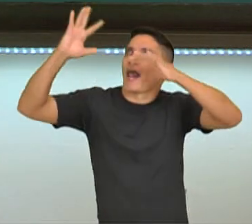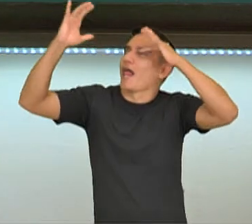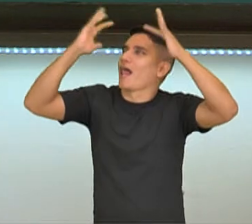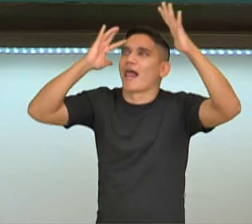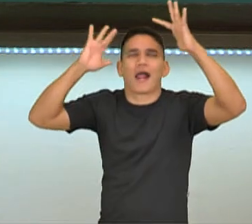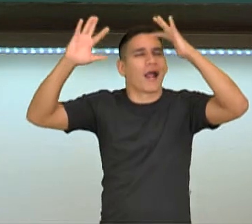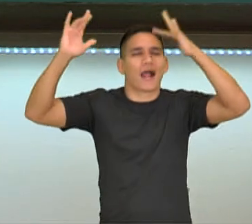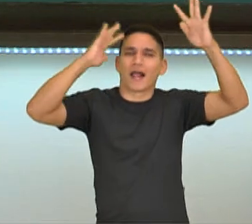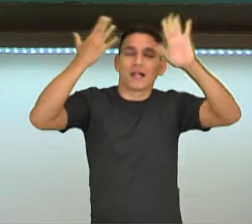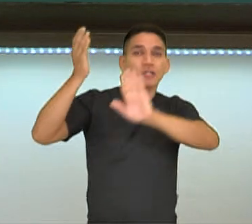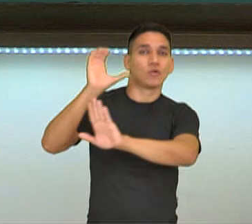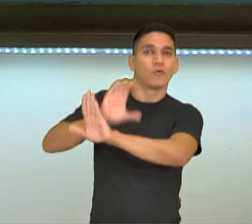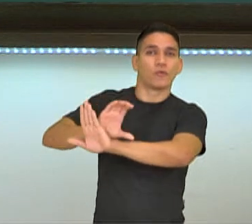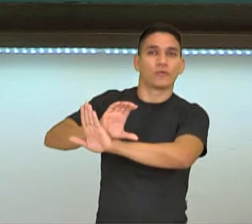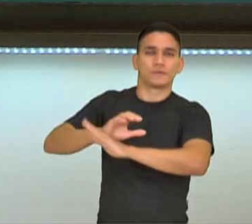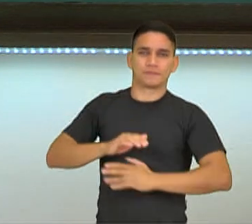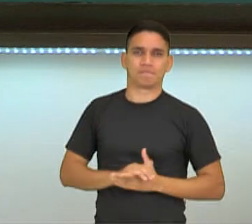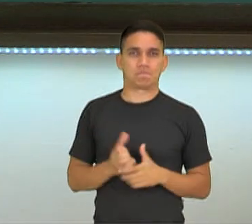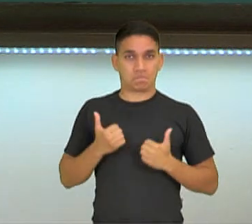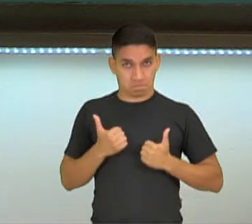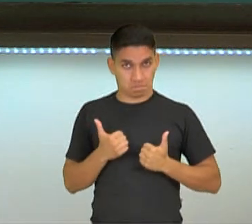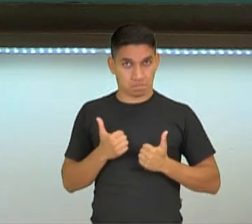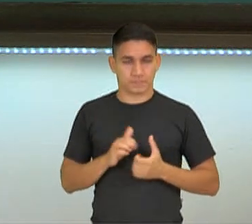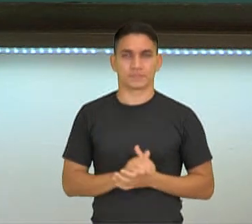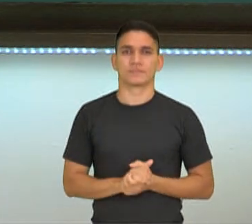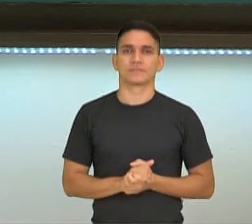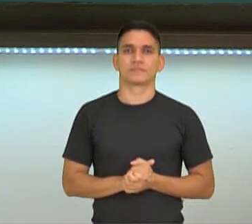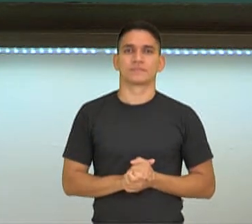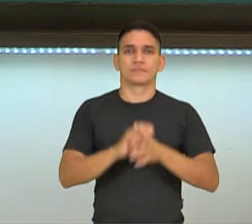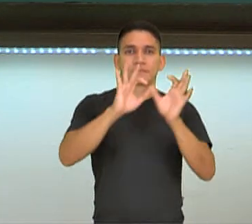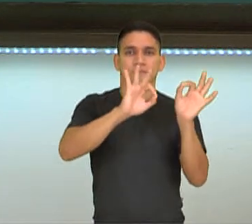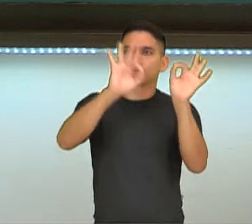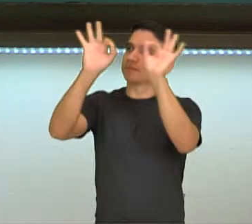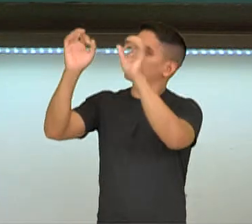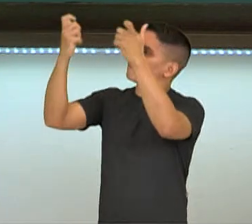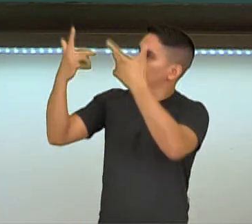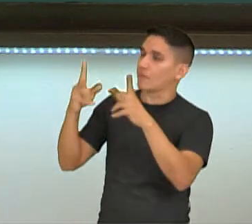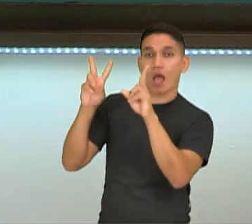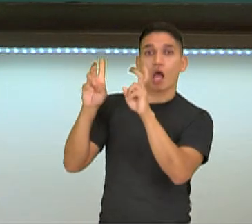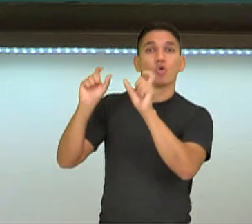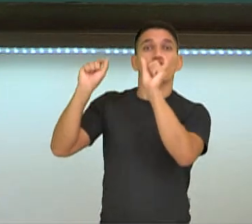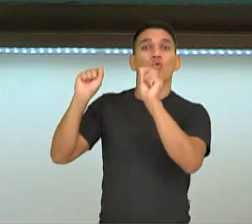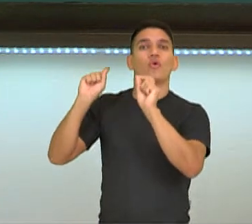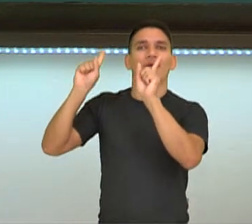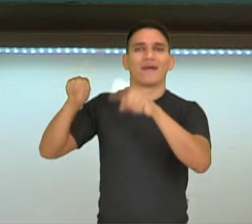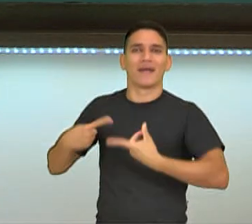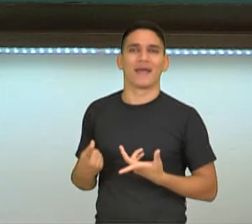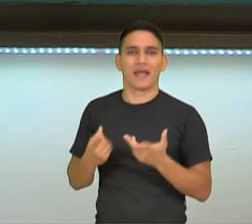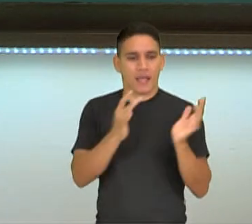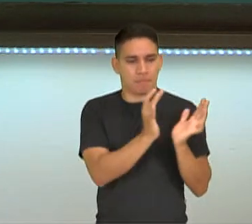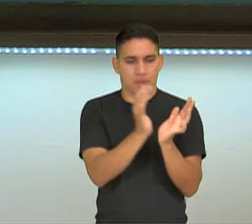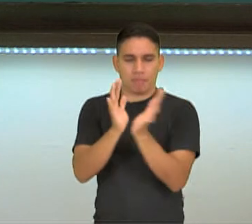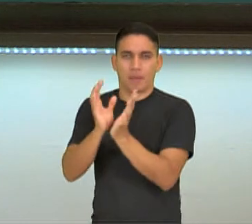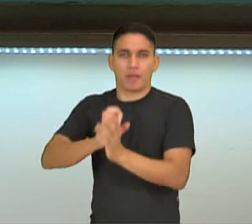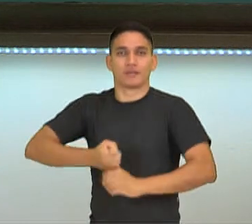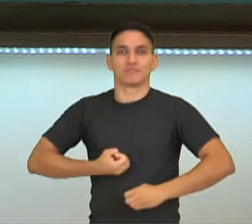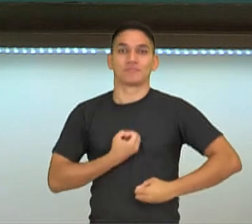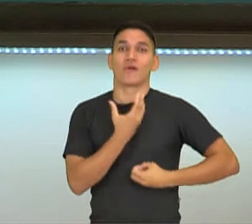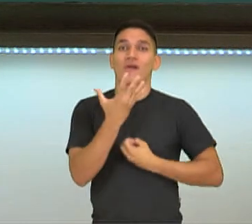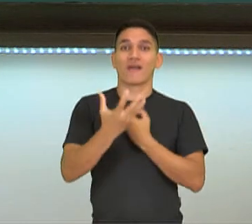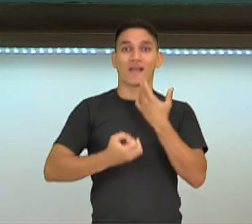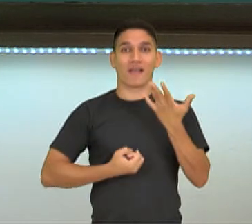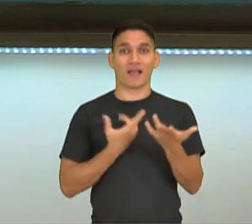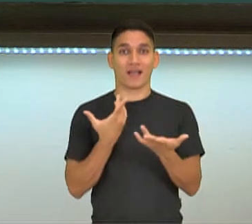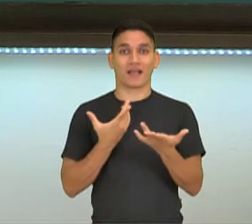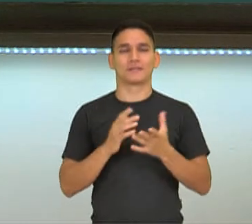linguagem conotativa. Tá certo, pessoal? Neste vídeo, nós falamos sobre os classificados poéticos